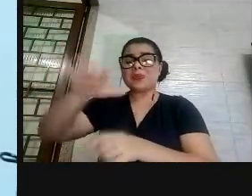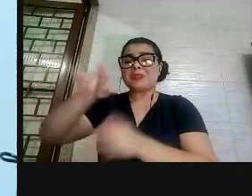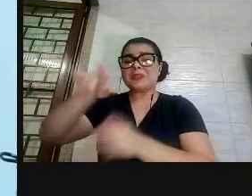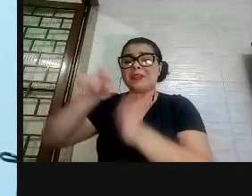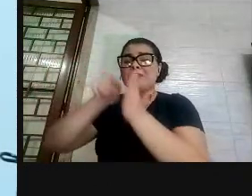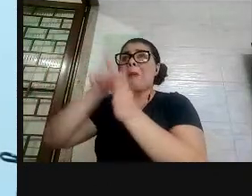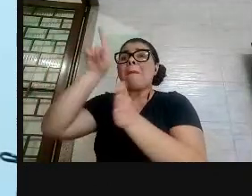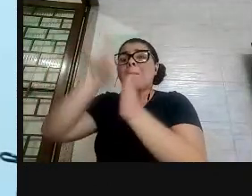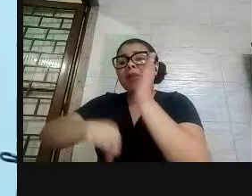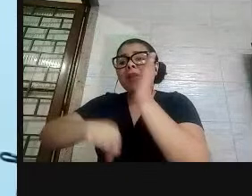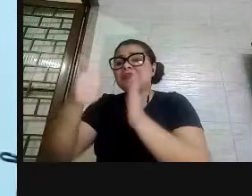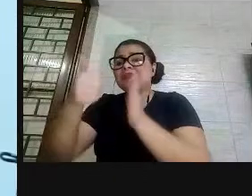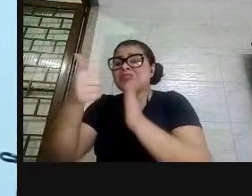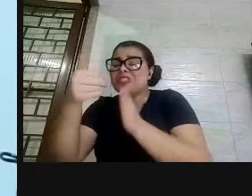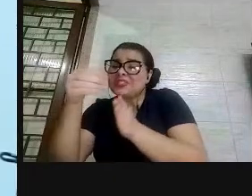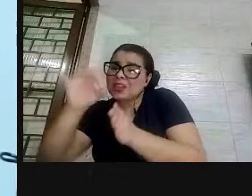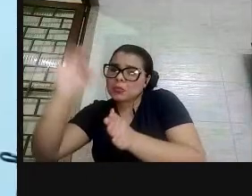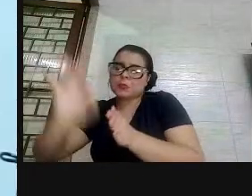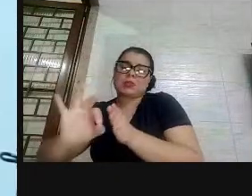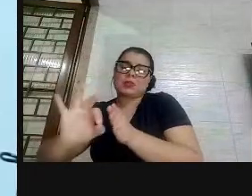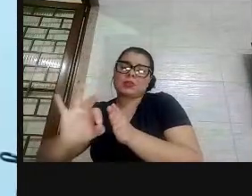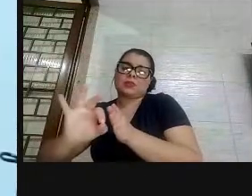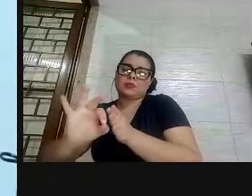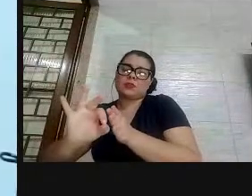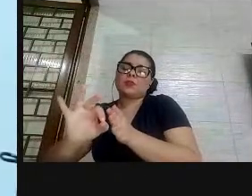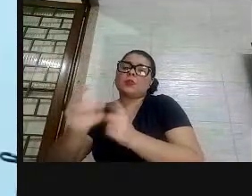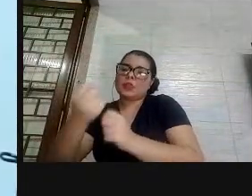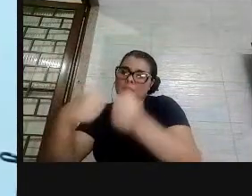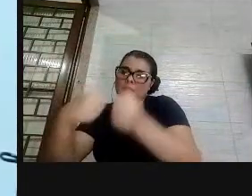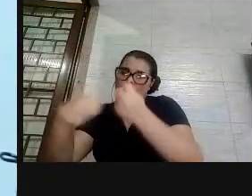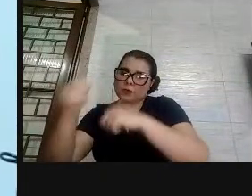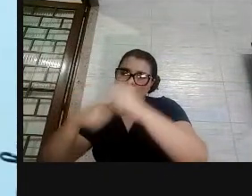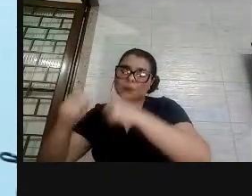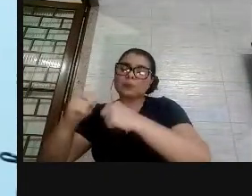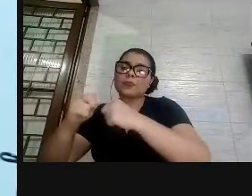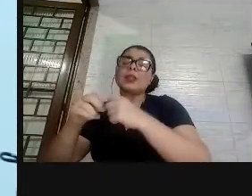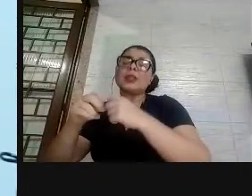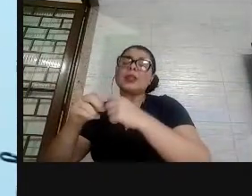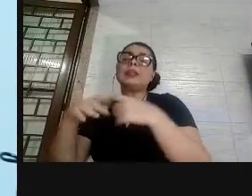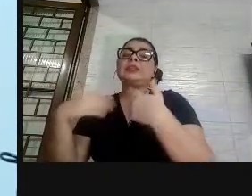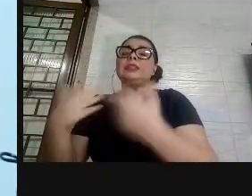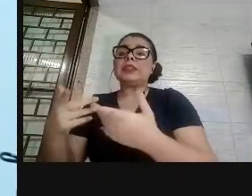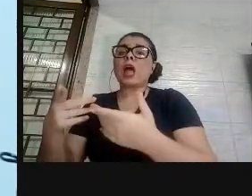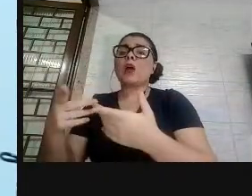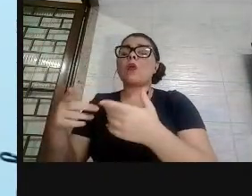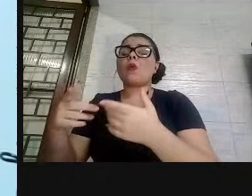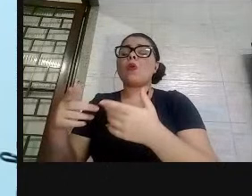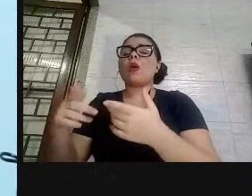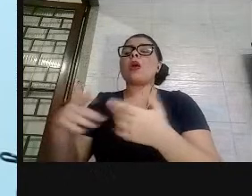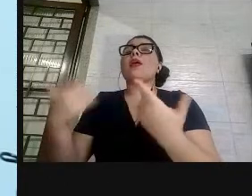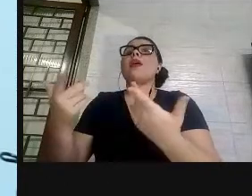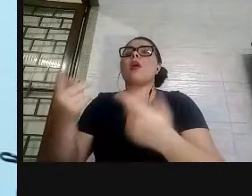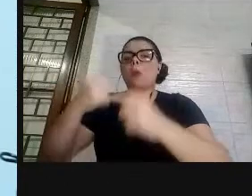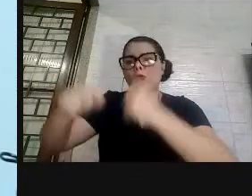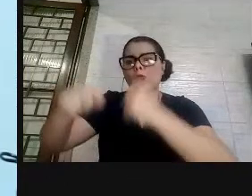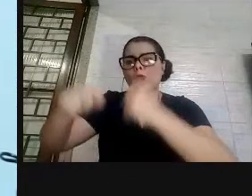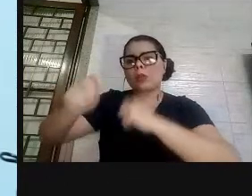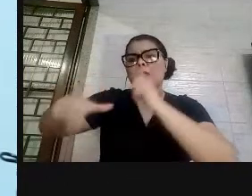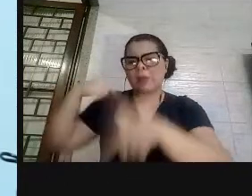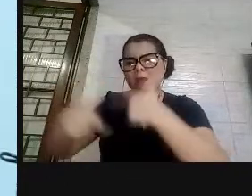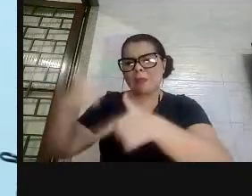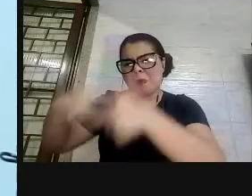% desse bolo, dessa fatia do bolo. Então, um bolo produzido pelo trabalho coletivo, produzido pelos